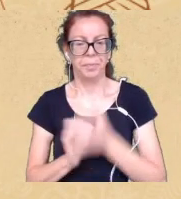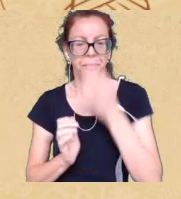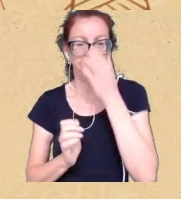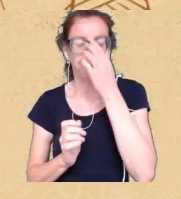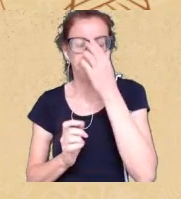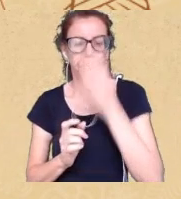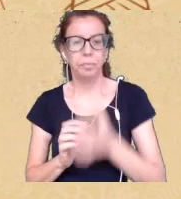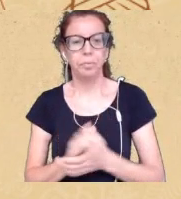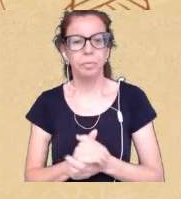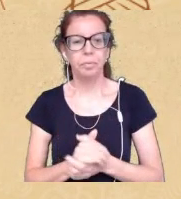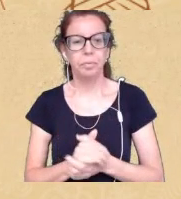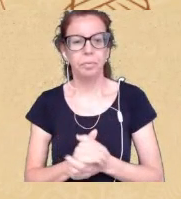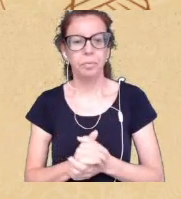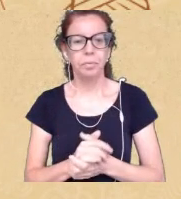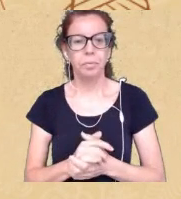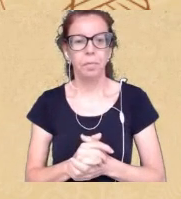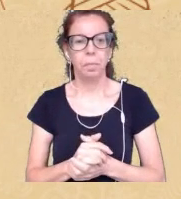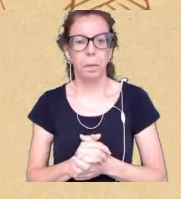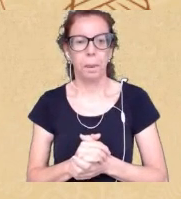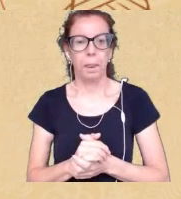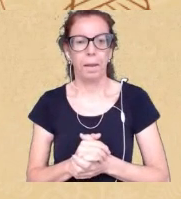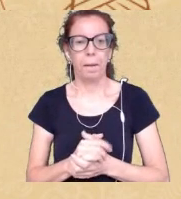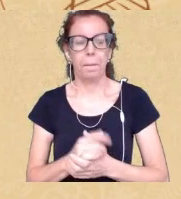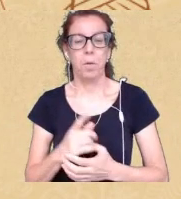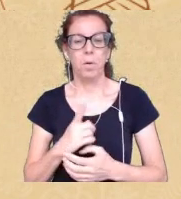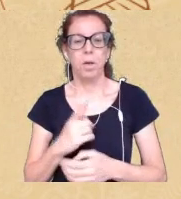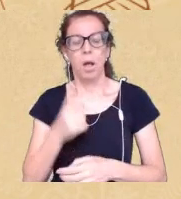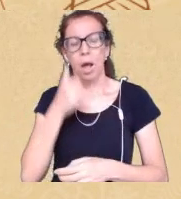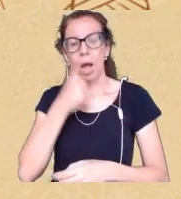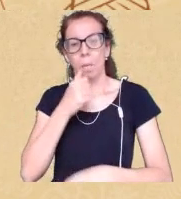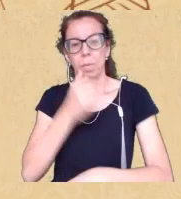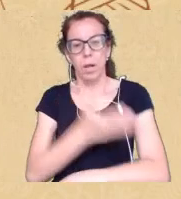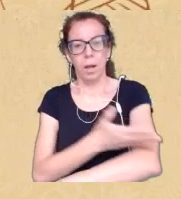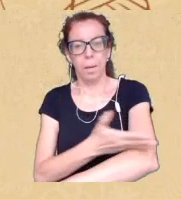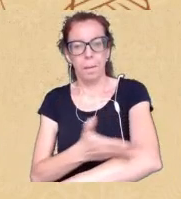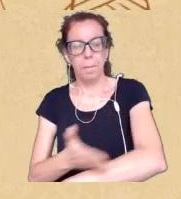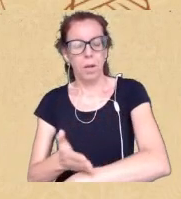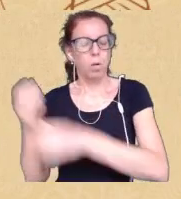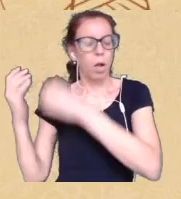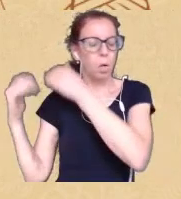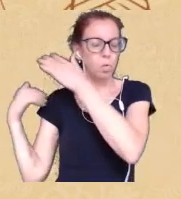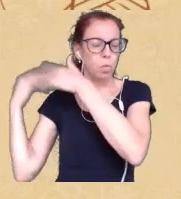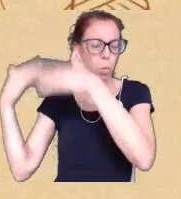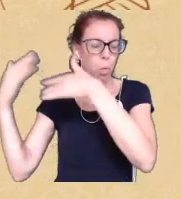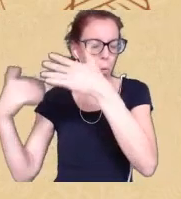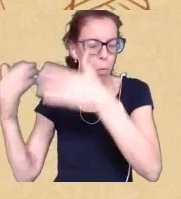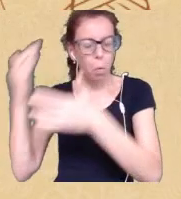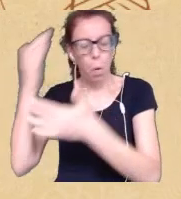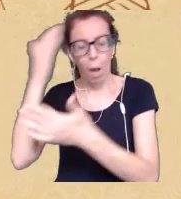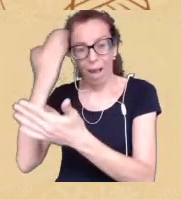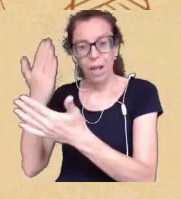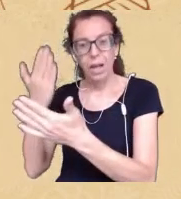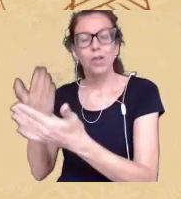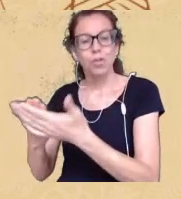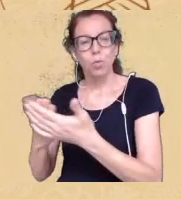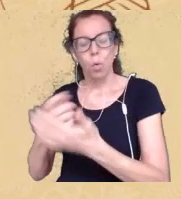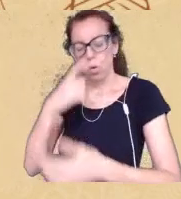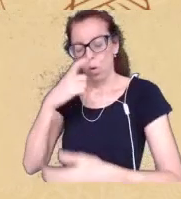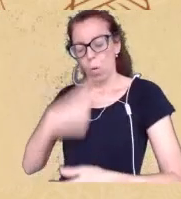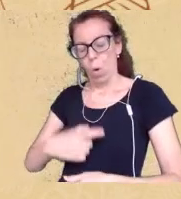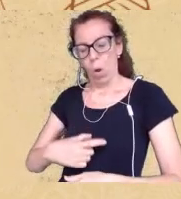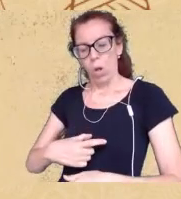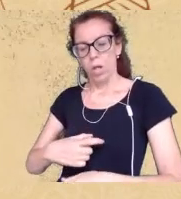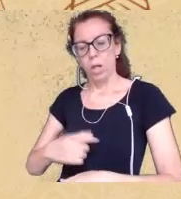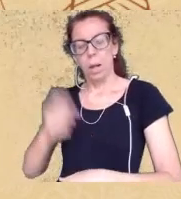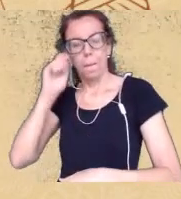branditude porque ela teve um trajeto que ela acreditou que ela sendo assim ela vai ser mais amada e ela não vai ser